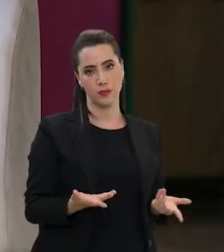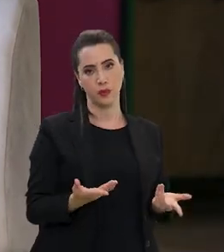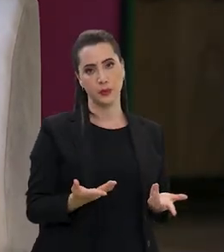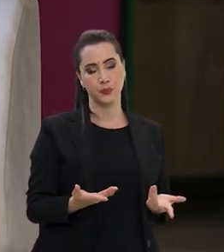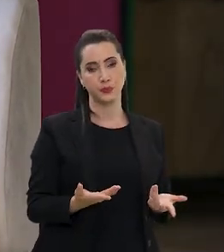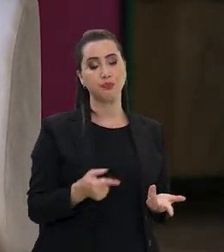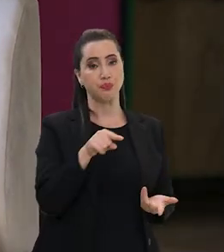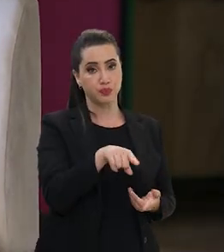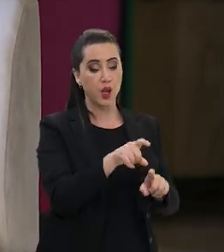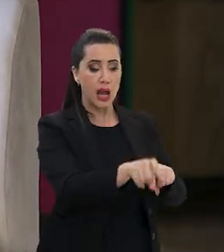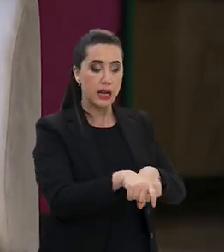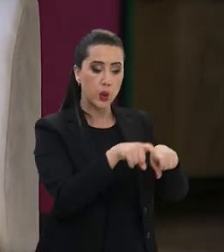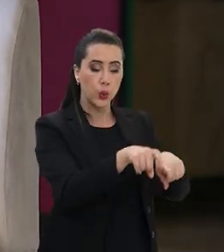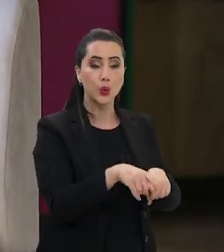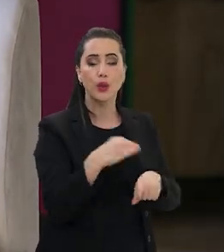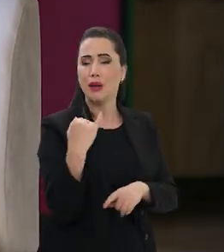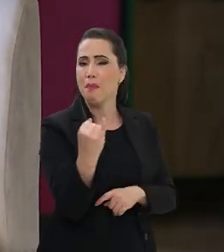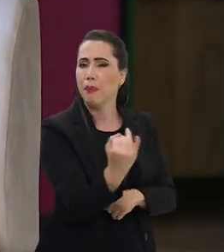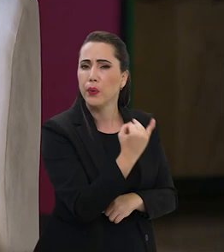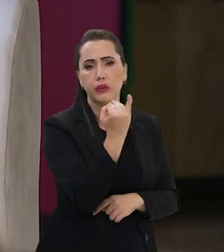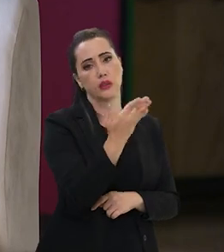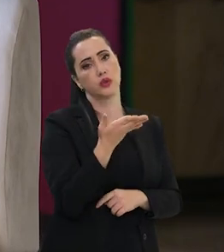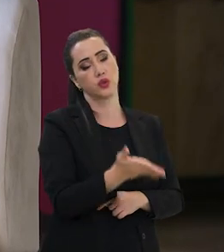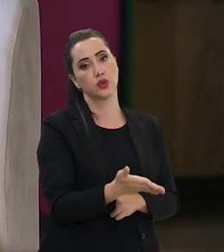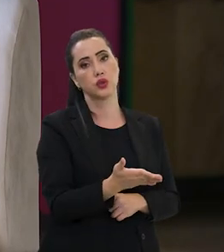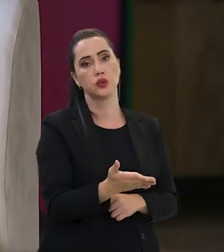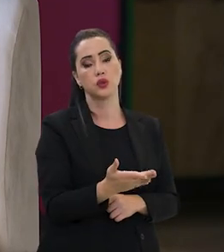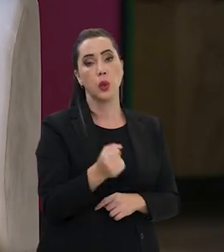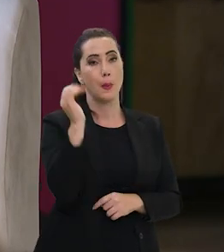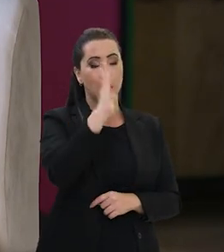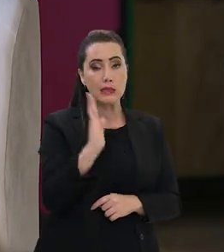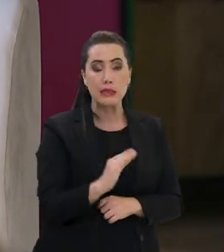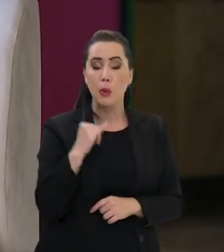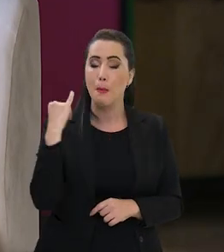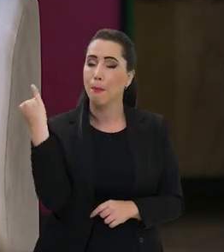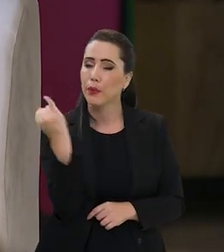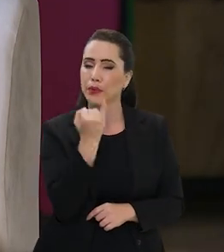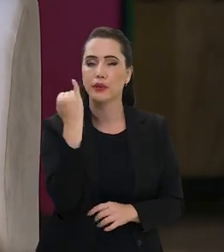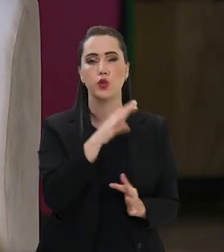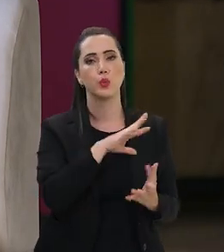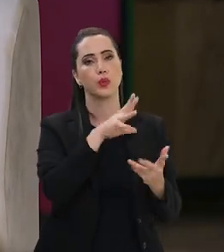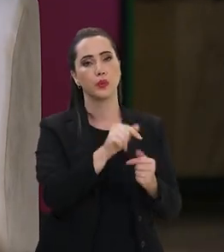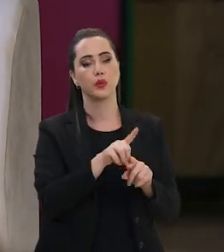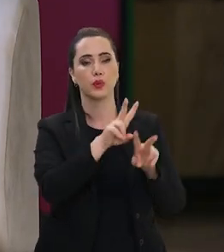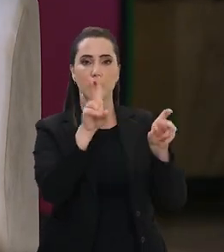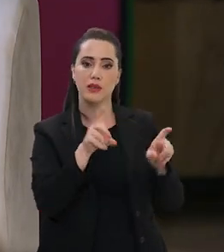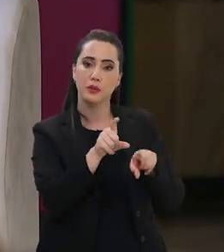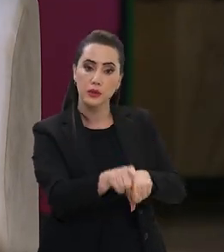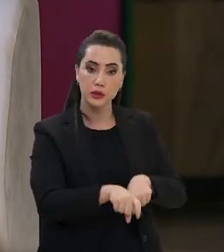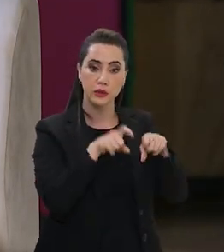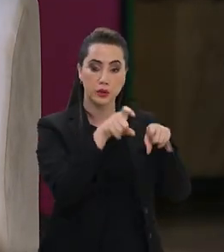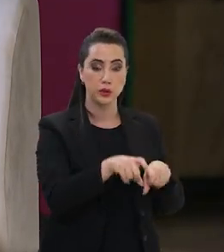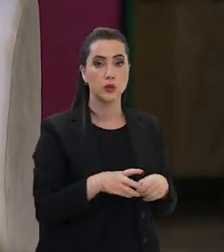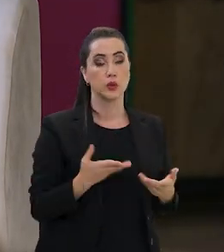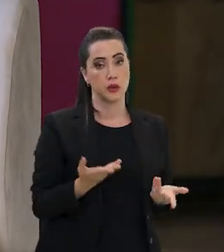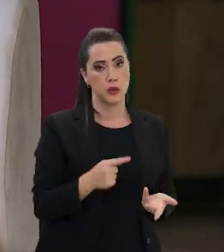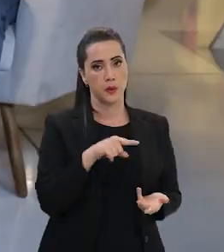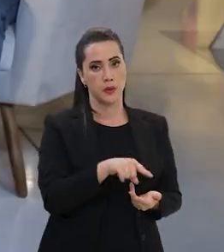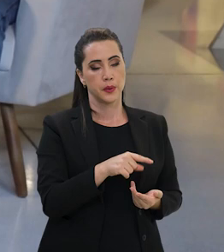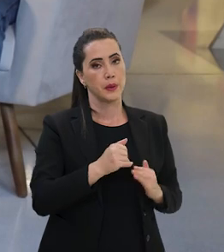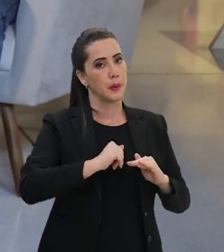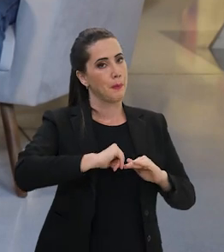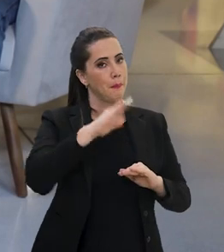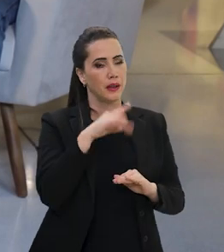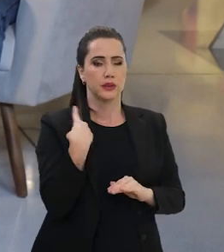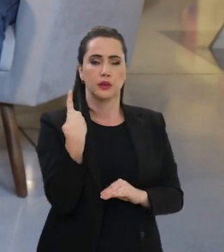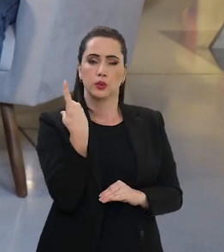nessa zona rural. O agronegócio tem uma importância, eu diria, o Brasil tem um papel fundamental nesse